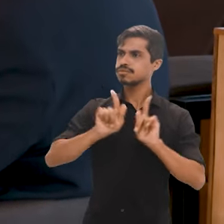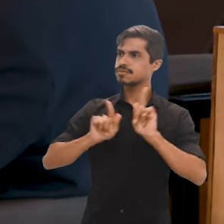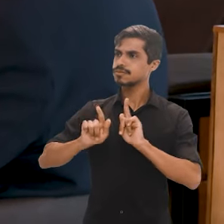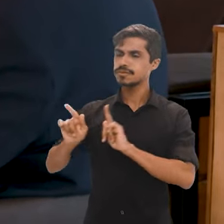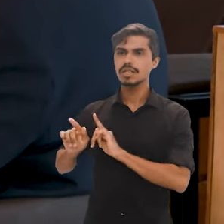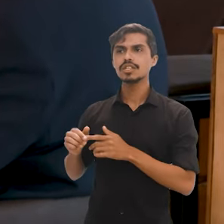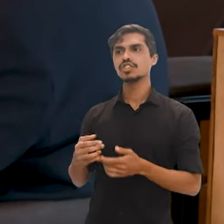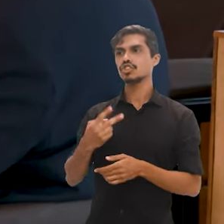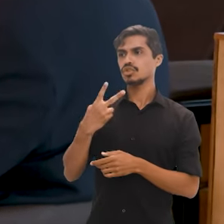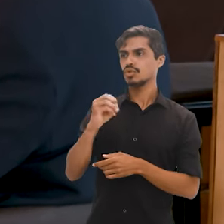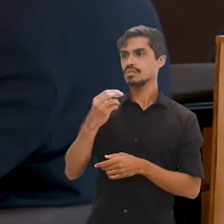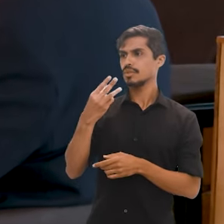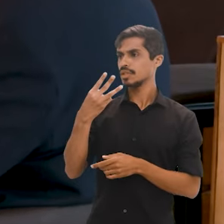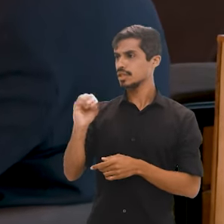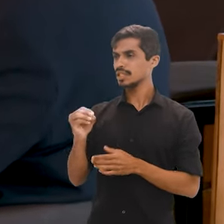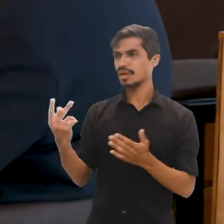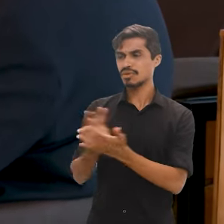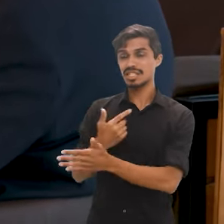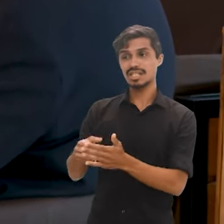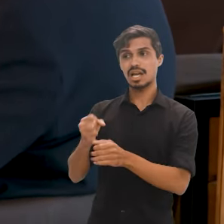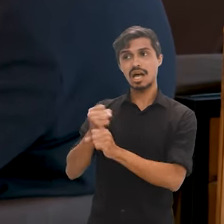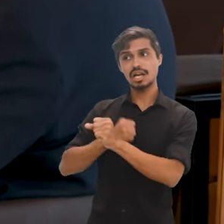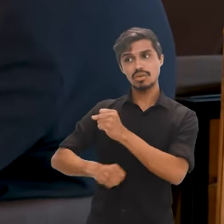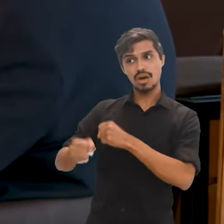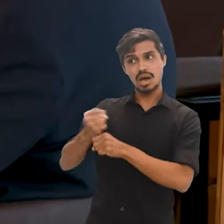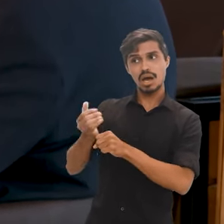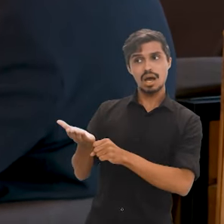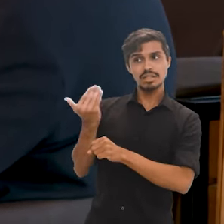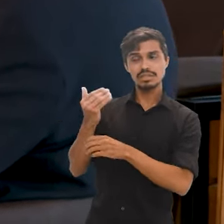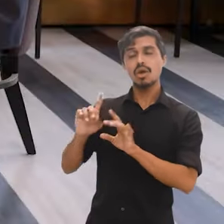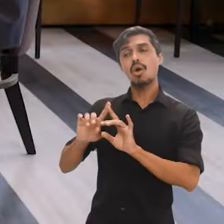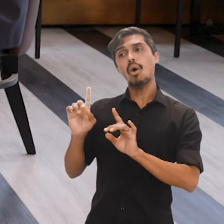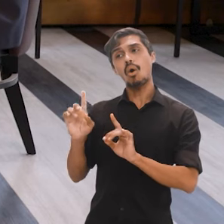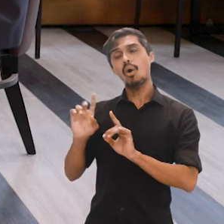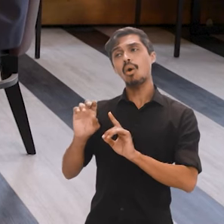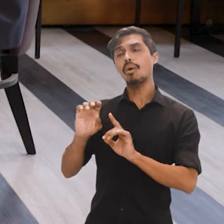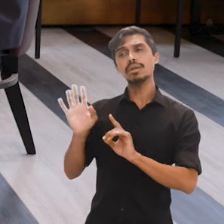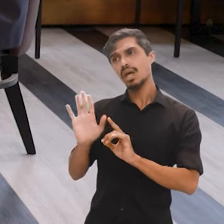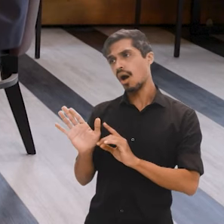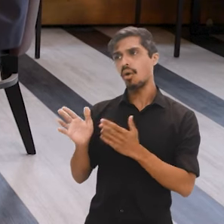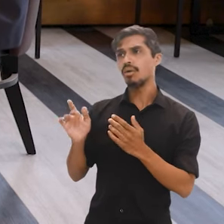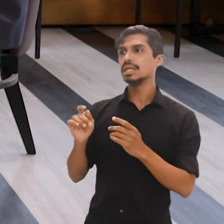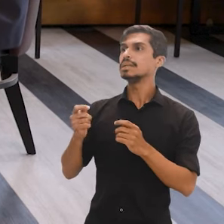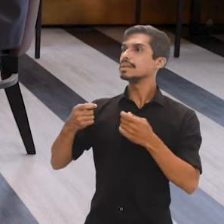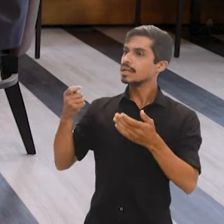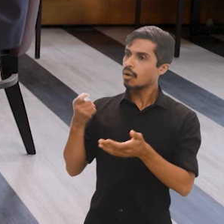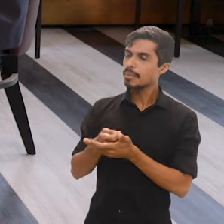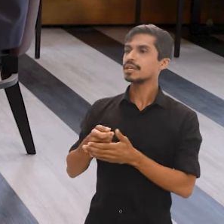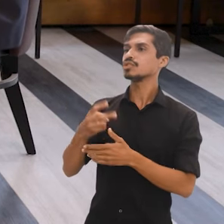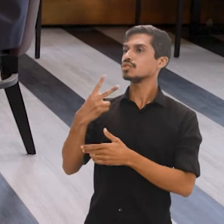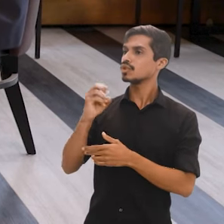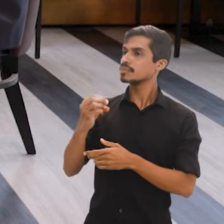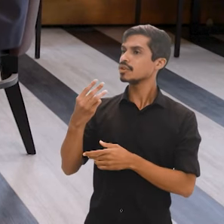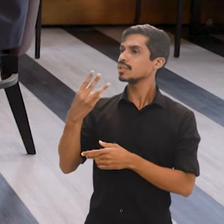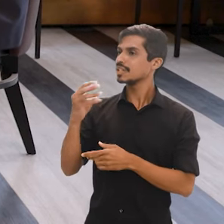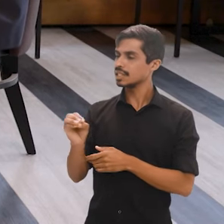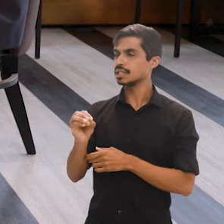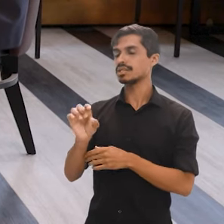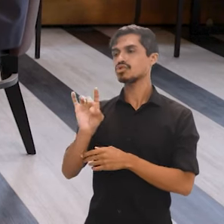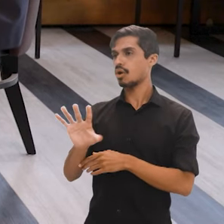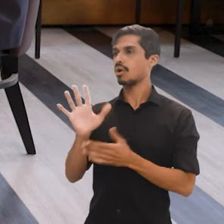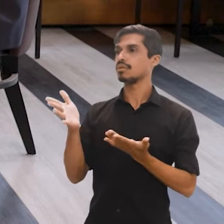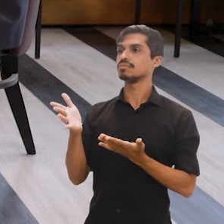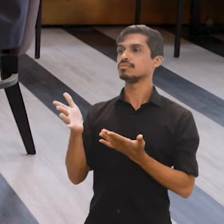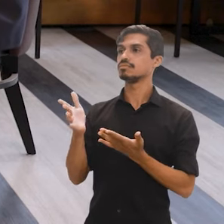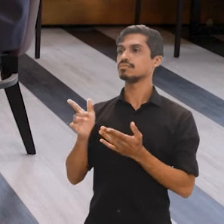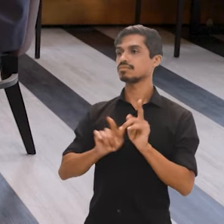vem antes ou não? Esperamos ele para 2030 e só daí para frente podemos pensar em algo mais dinâmico,